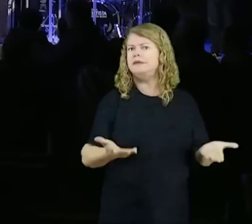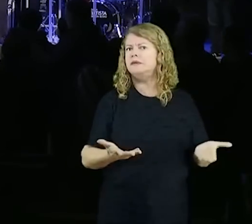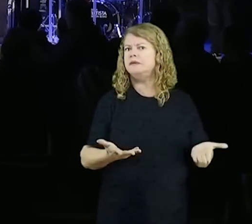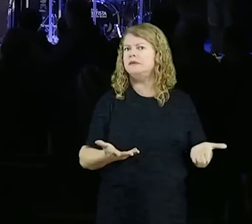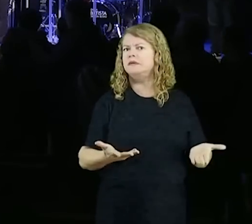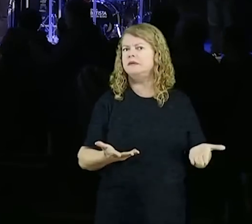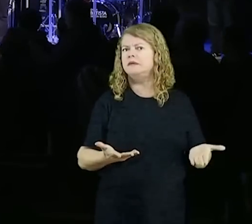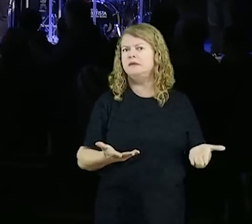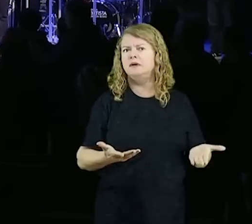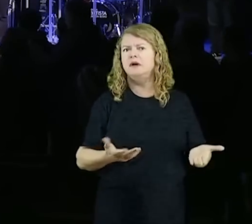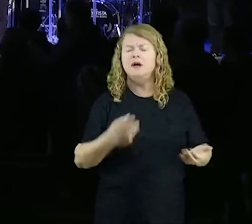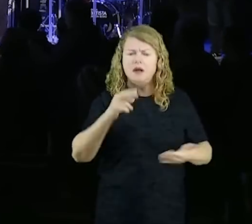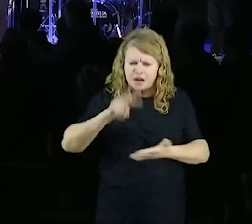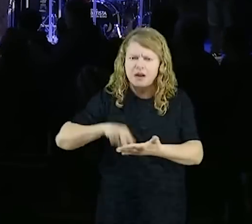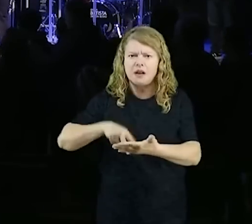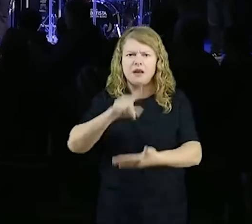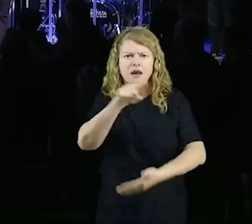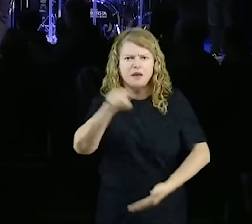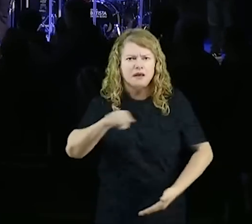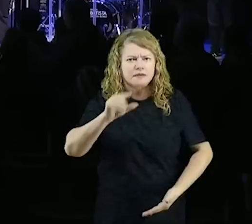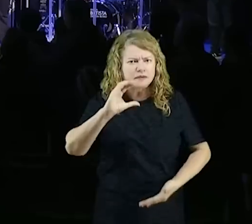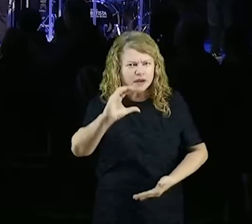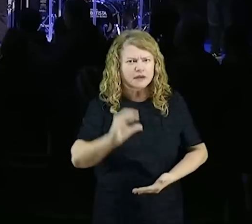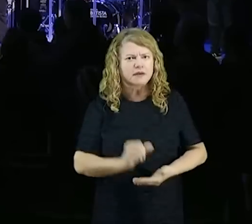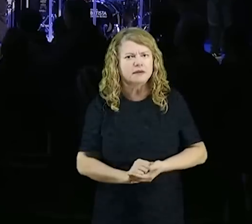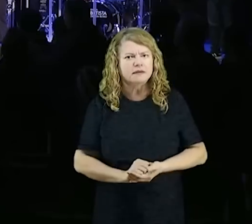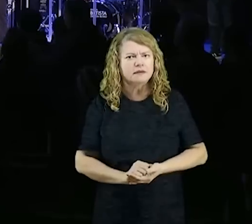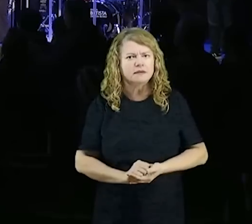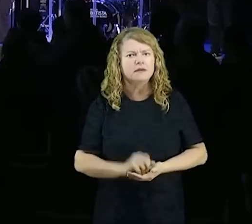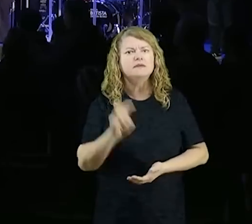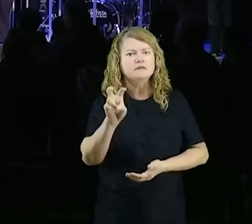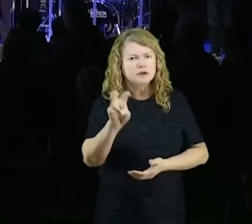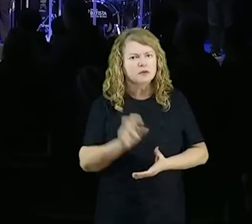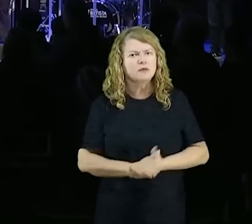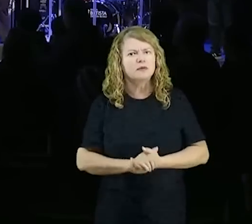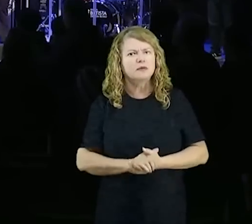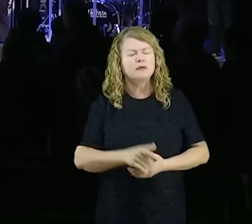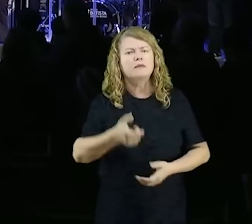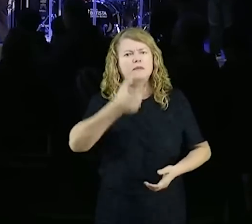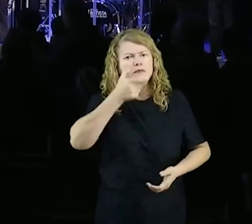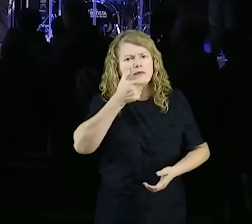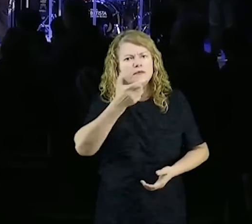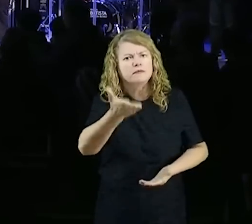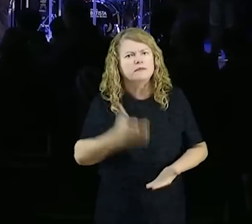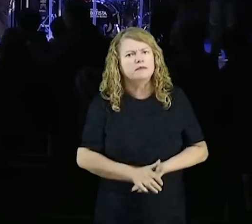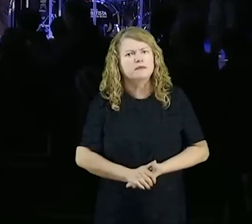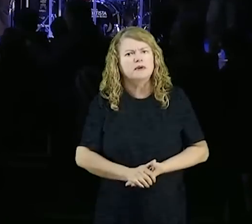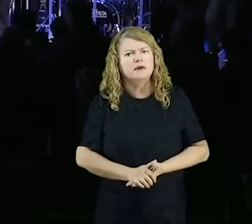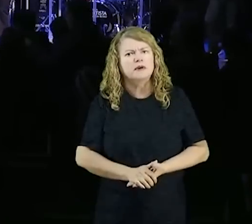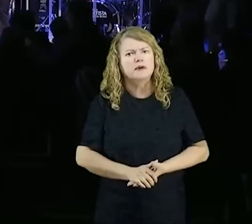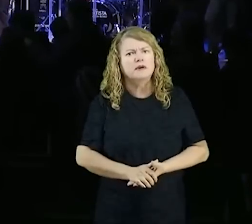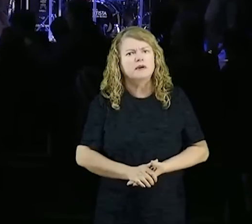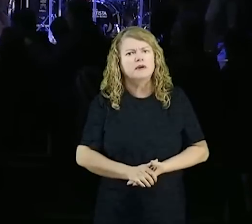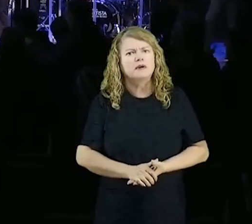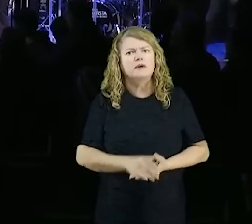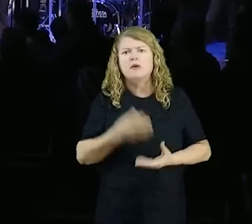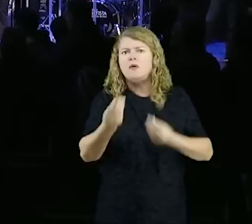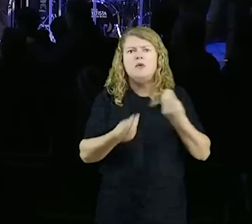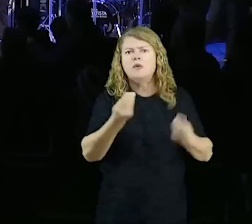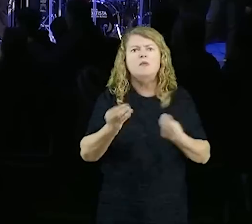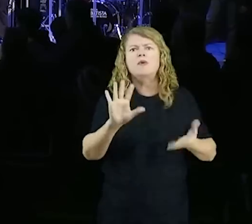leia Zacarias 5, do verso 3 ao verso 5, leia, para você ver o dano, espiritual na vida do ladrão,